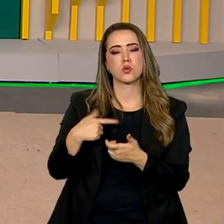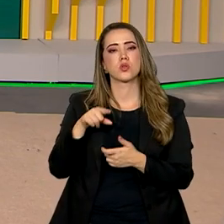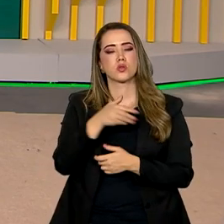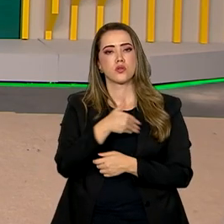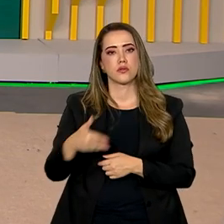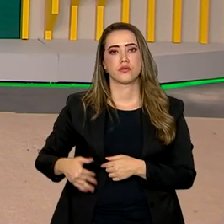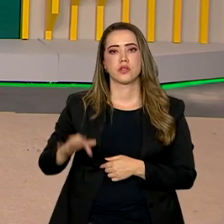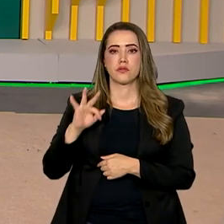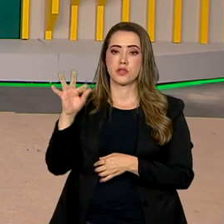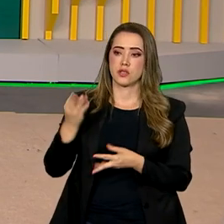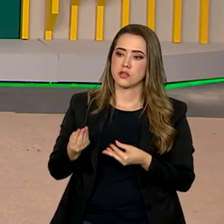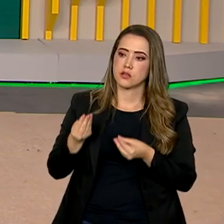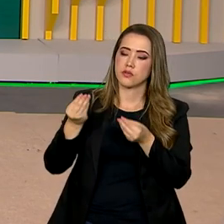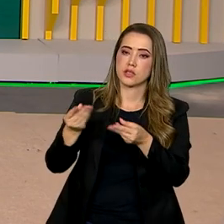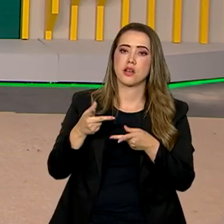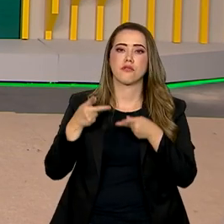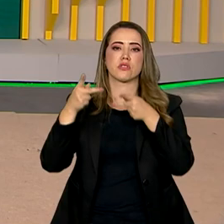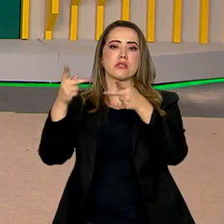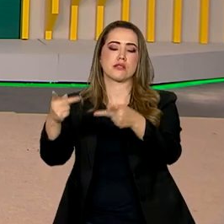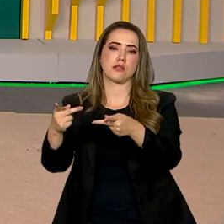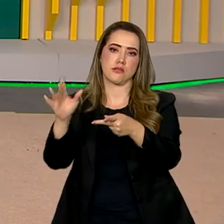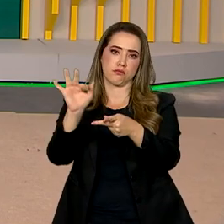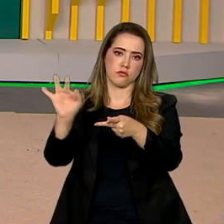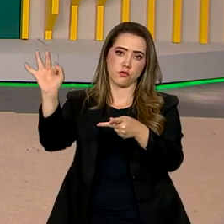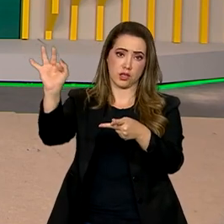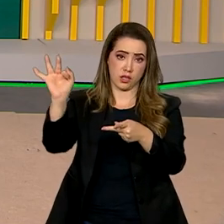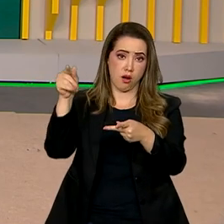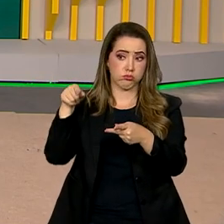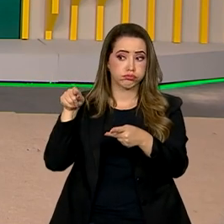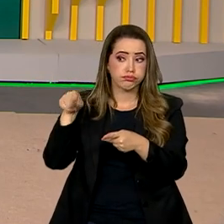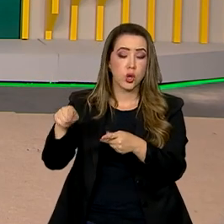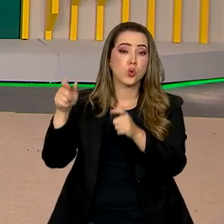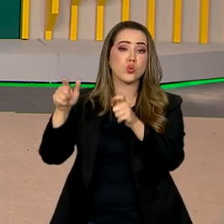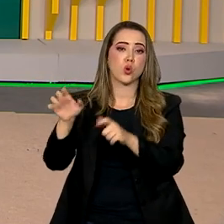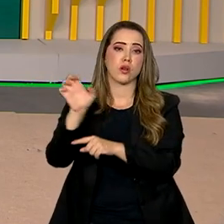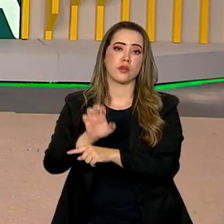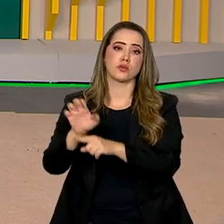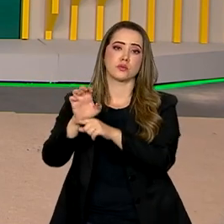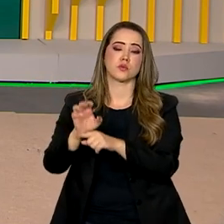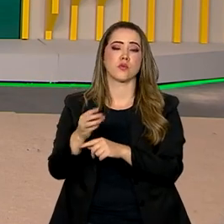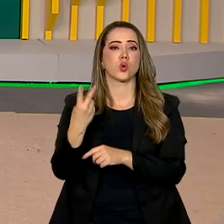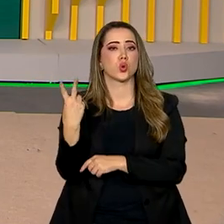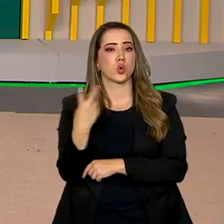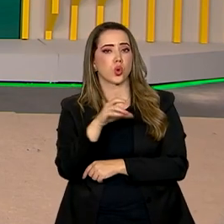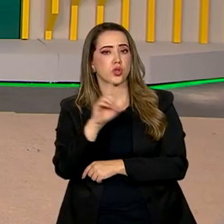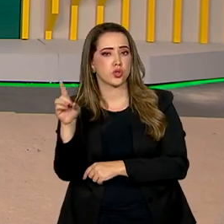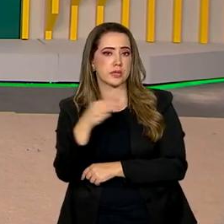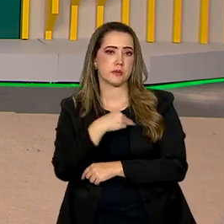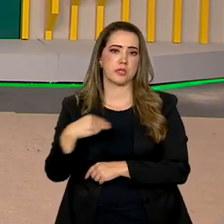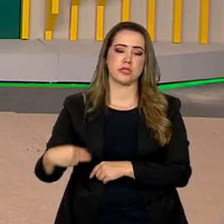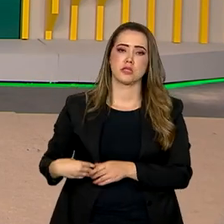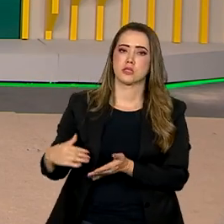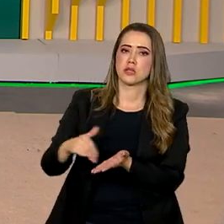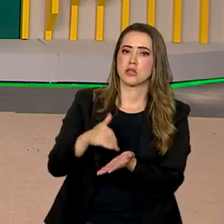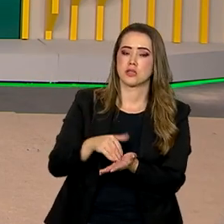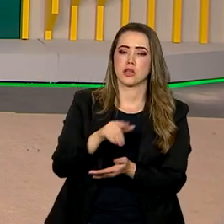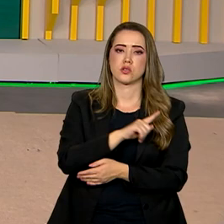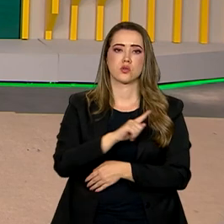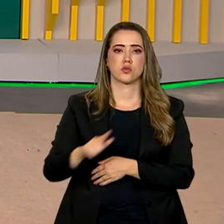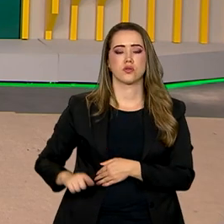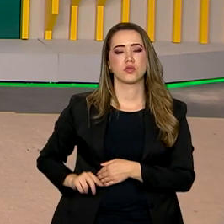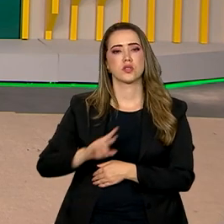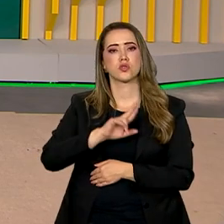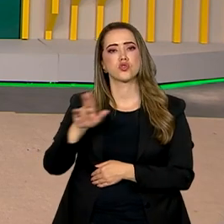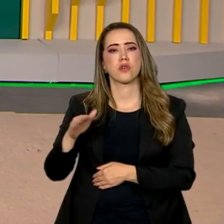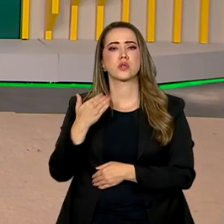federativas nos estados durante dois dias. Ministros, secretários e governo e representantes